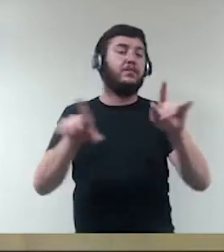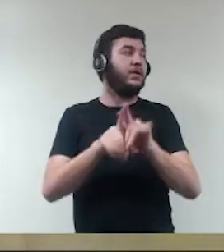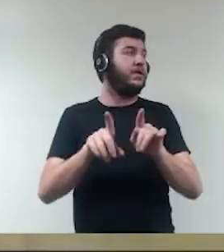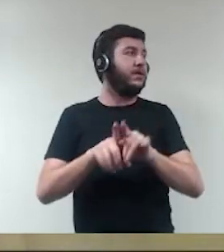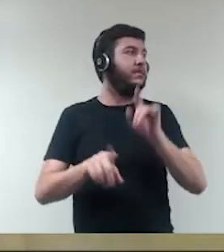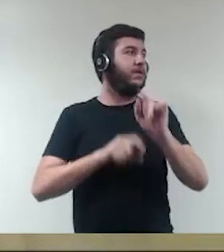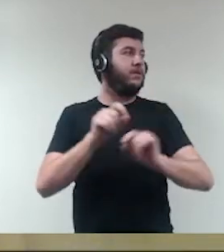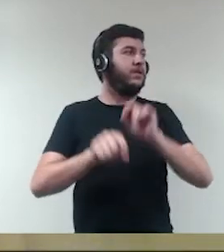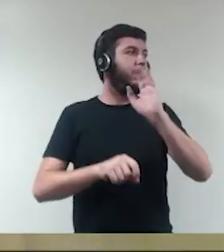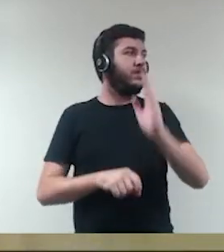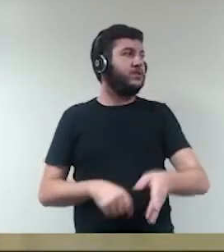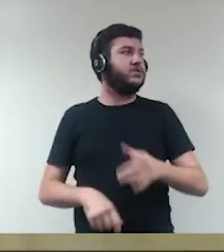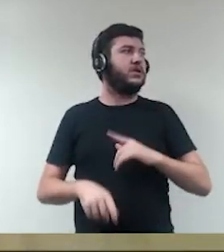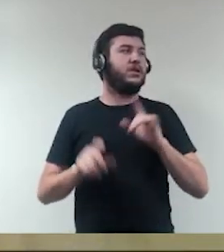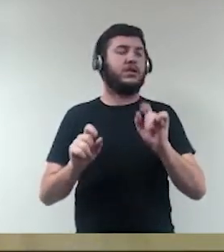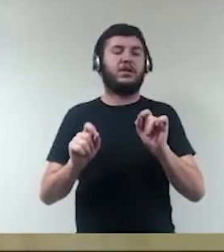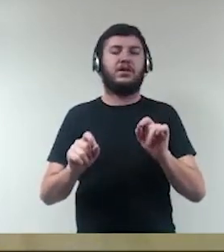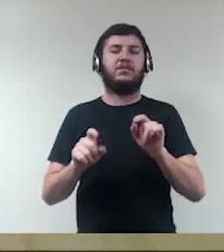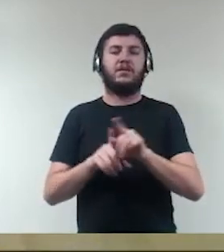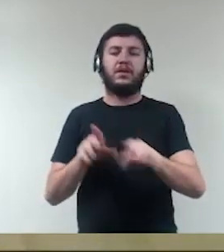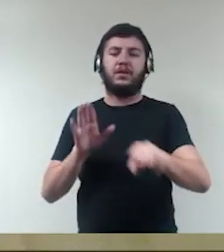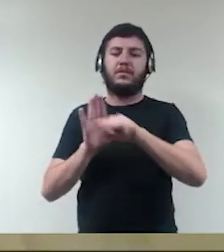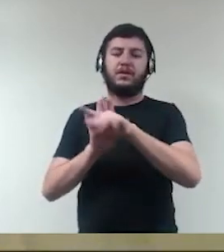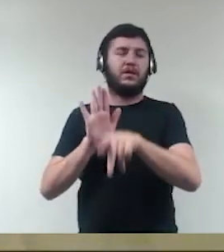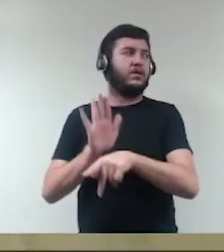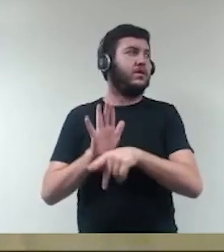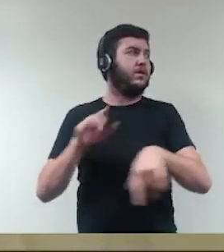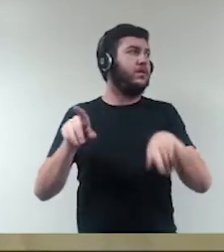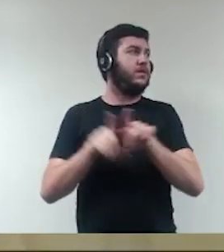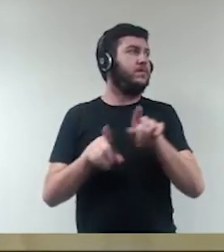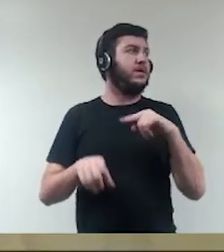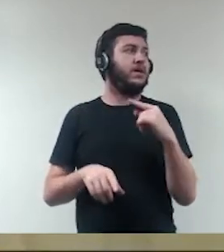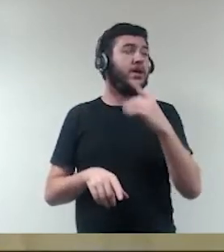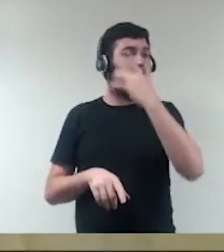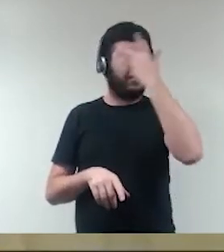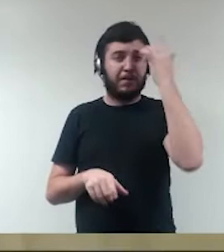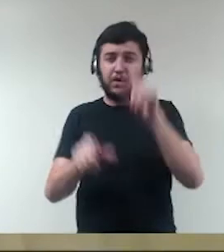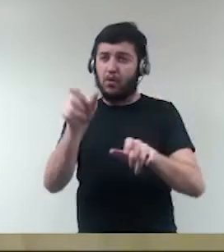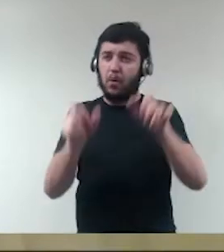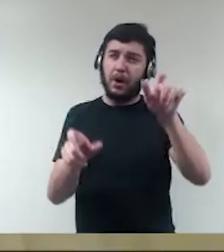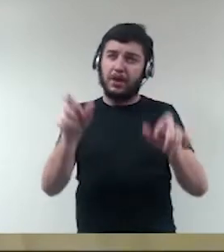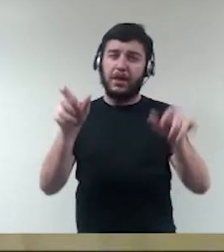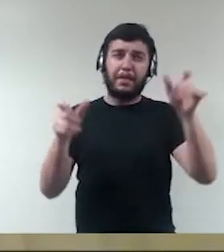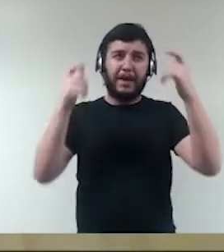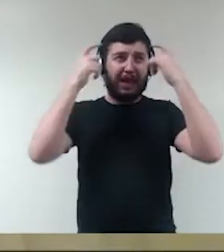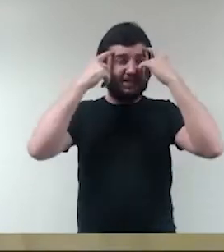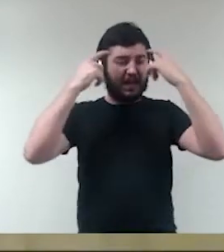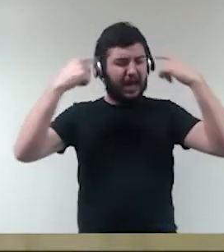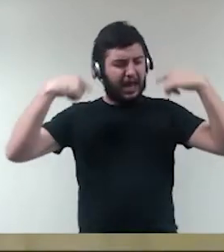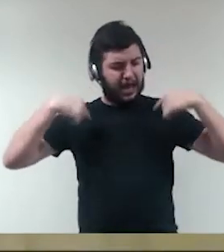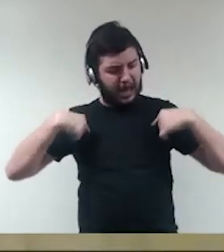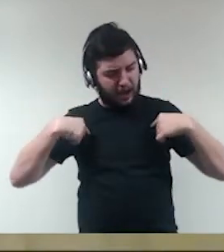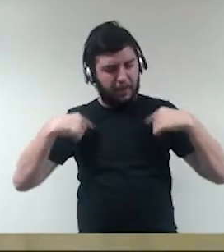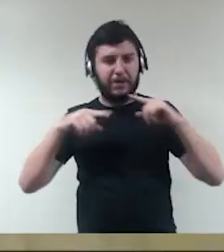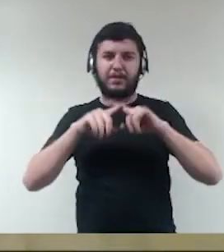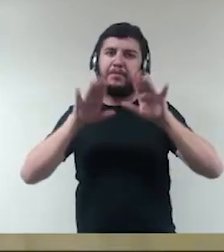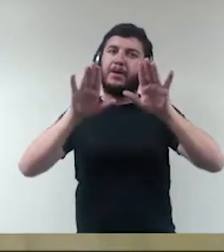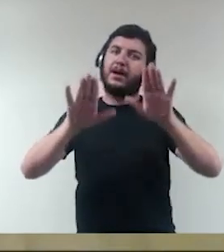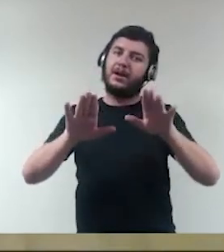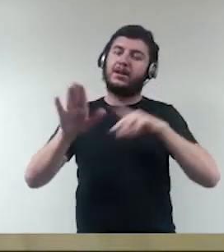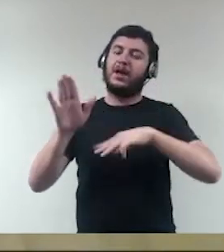provisória, né. E as pessoas podem pensar que isso só foi ela, né, mas também temos aí a MP